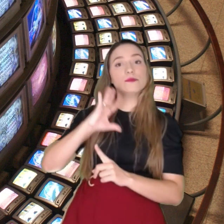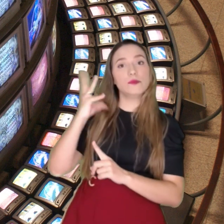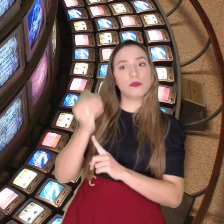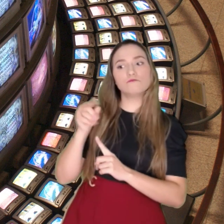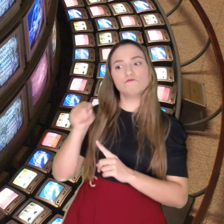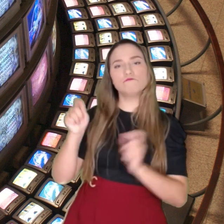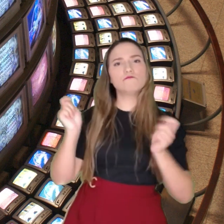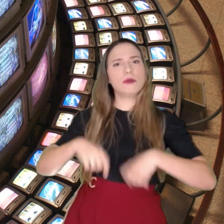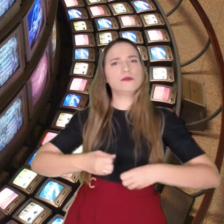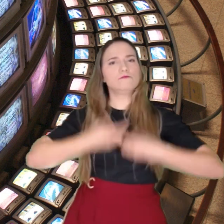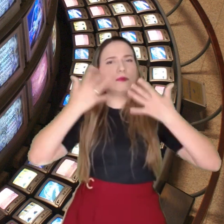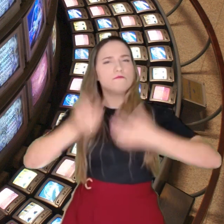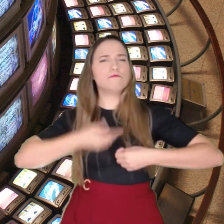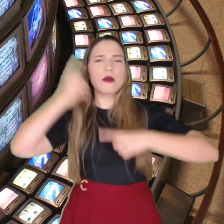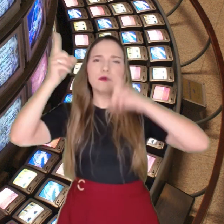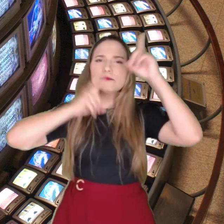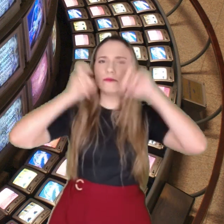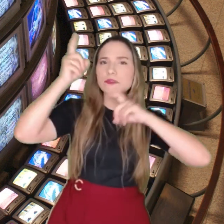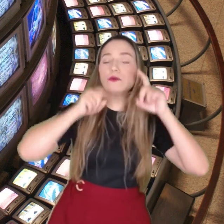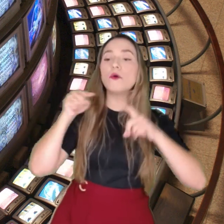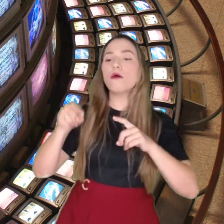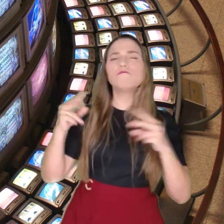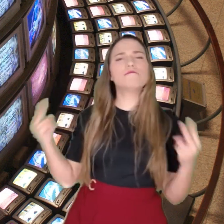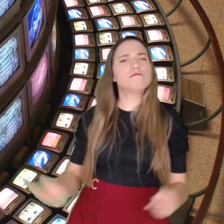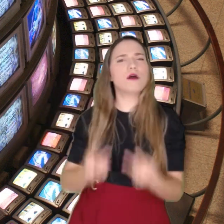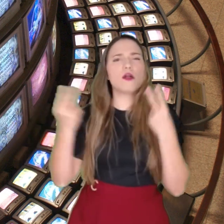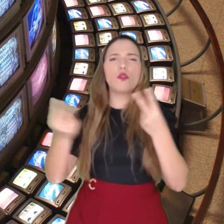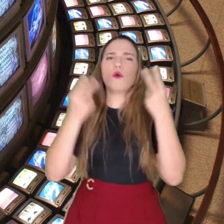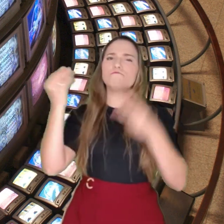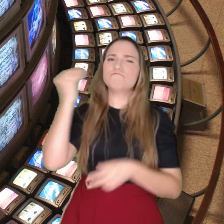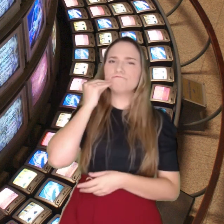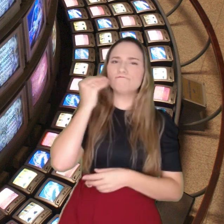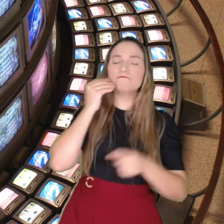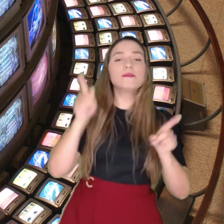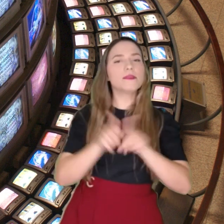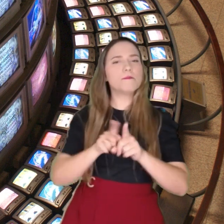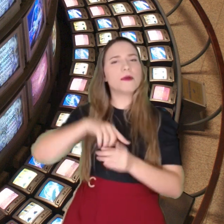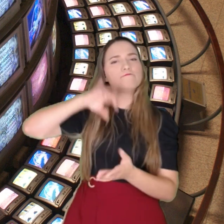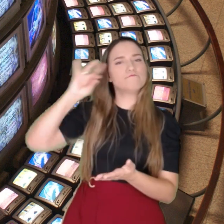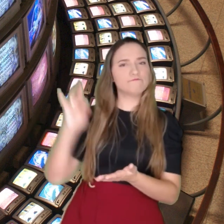que valoriza a experimentação e a originalidade.